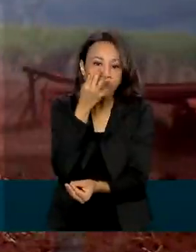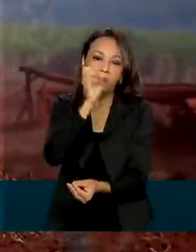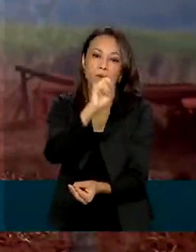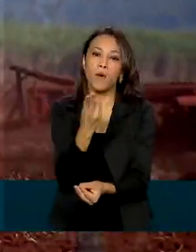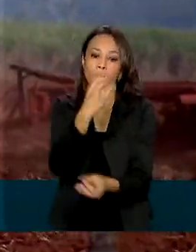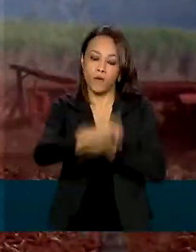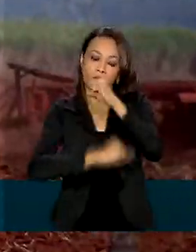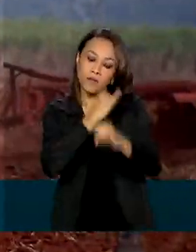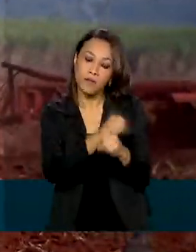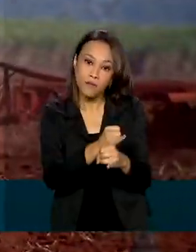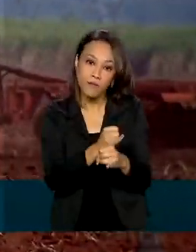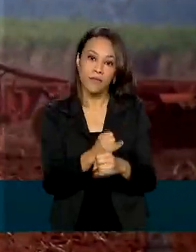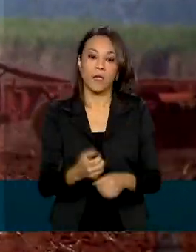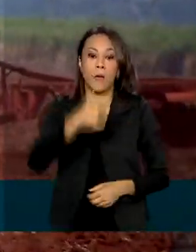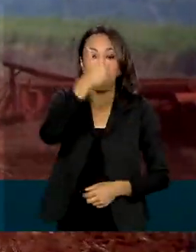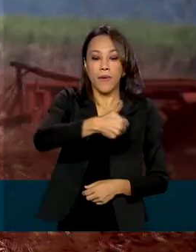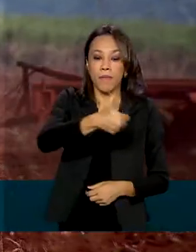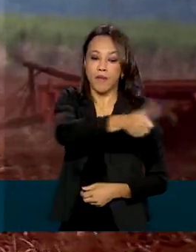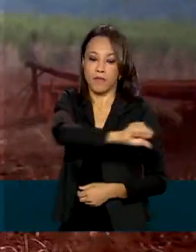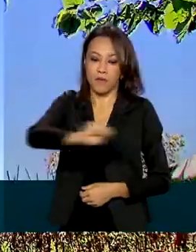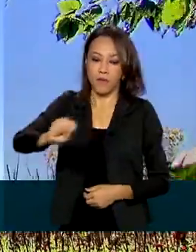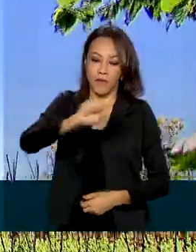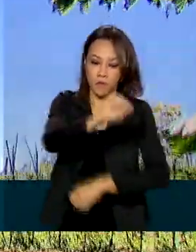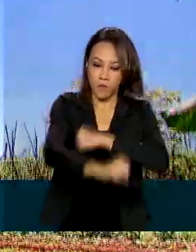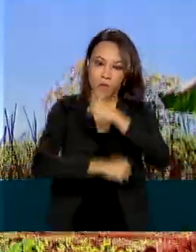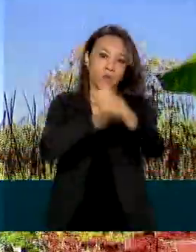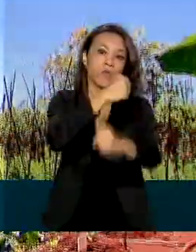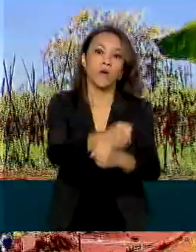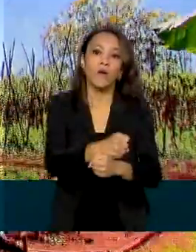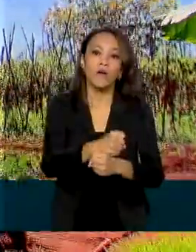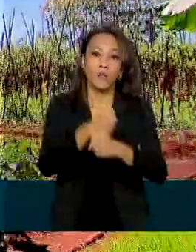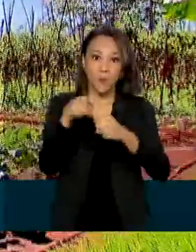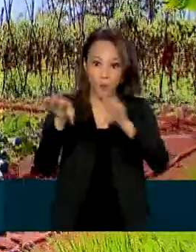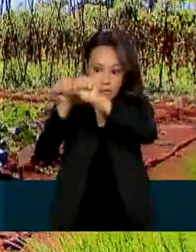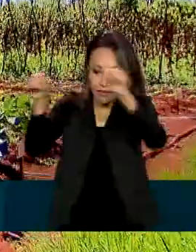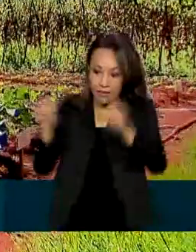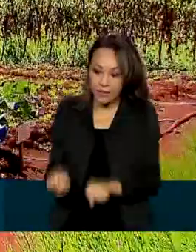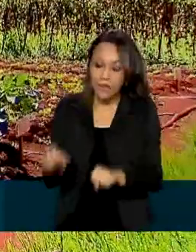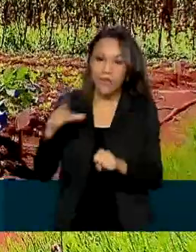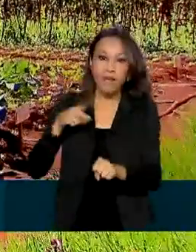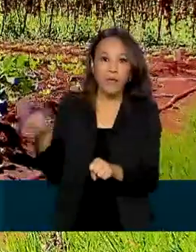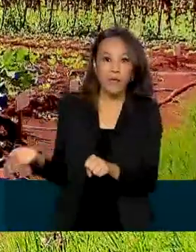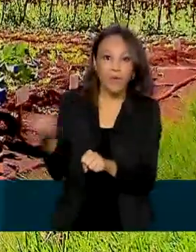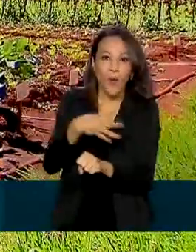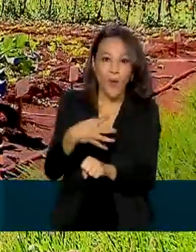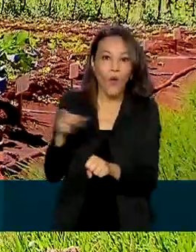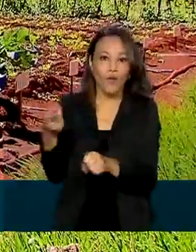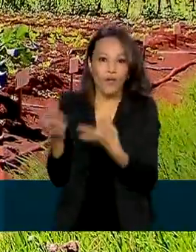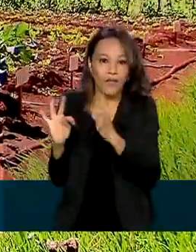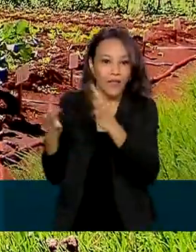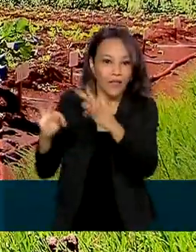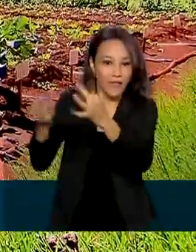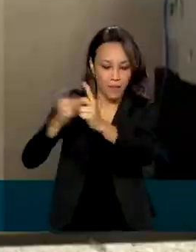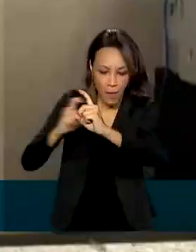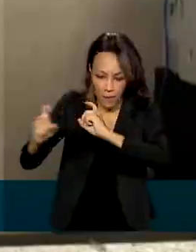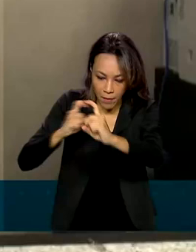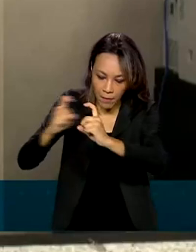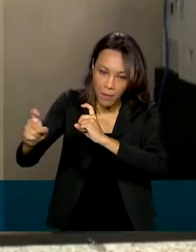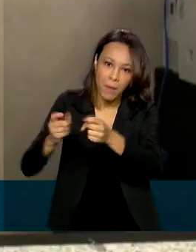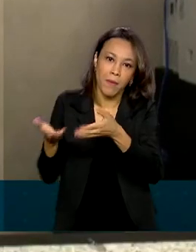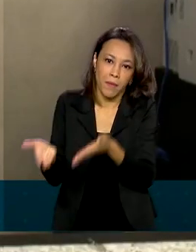Já para o primeiro semestre do ano que vem, o sistema deverá ganhar uma nova plataforma de gestão territorial.